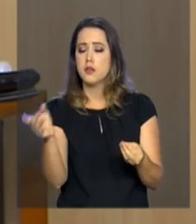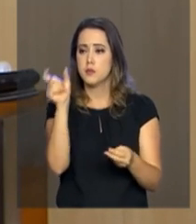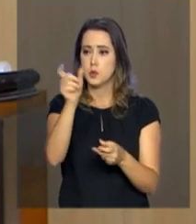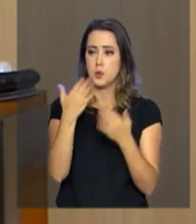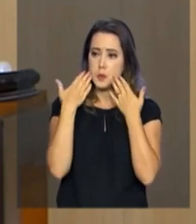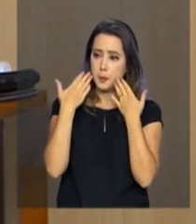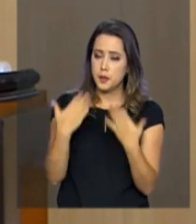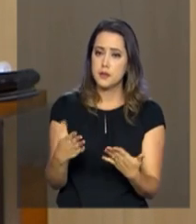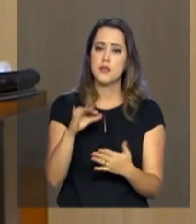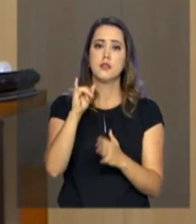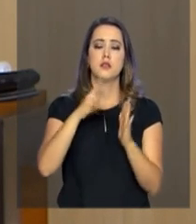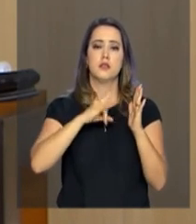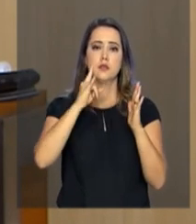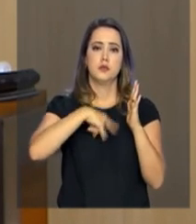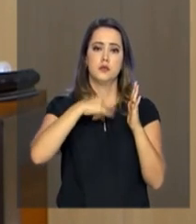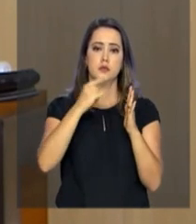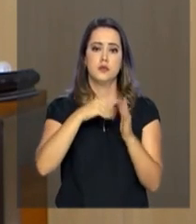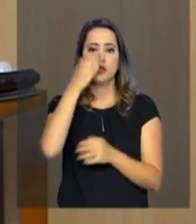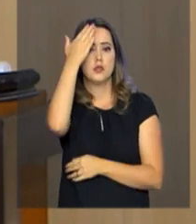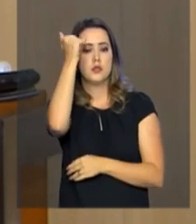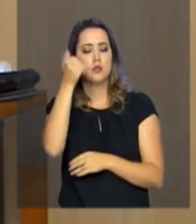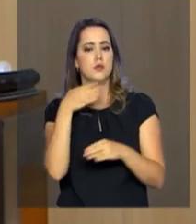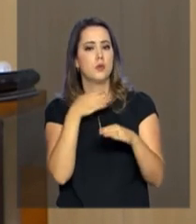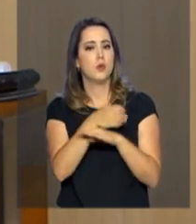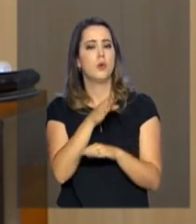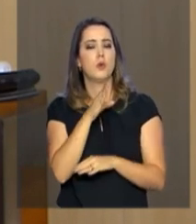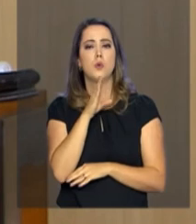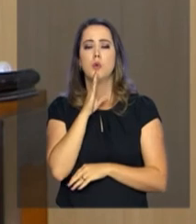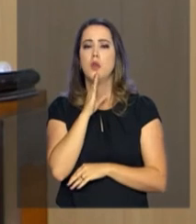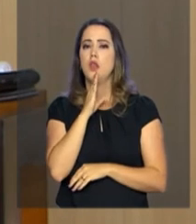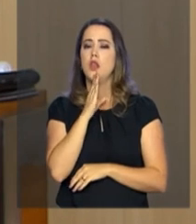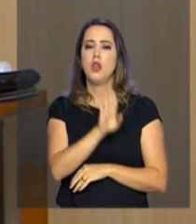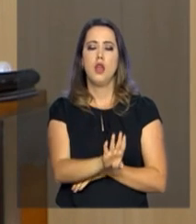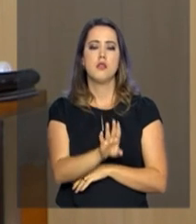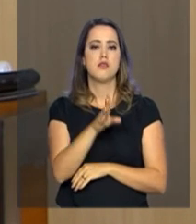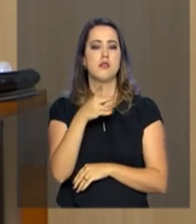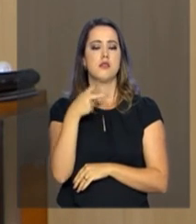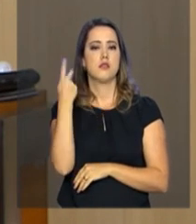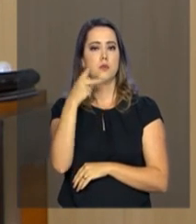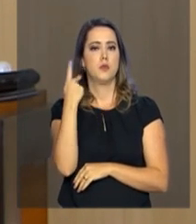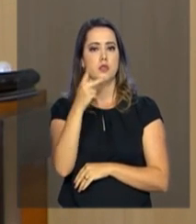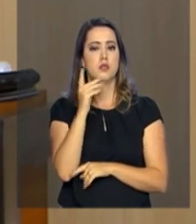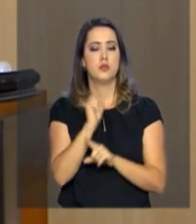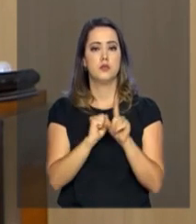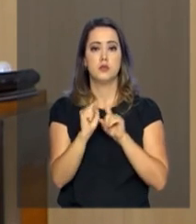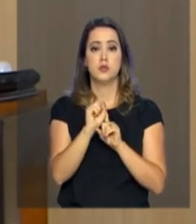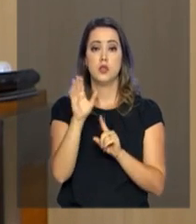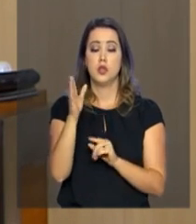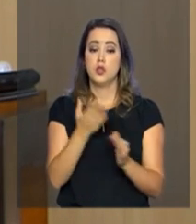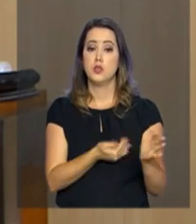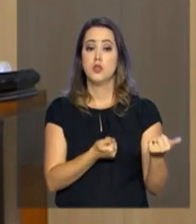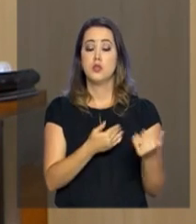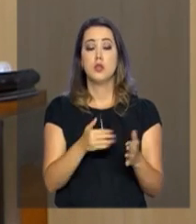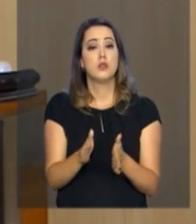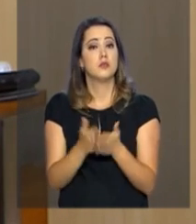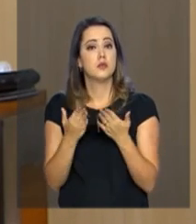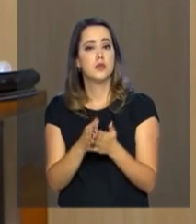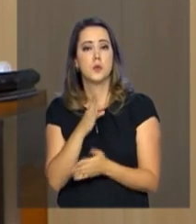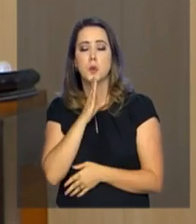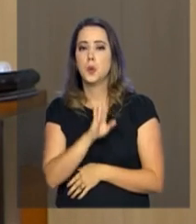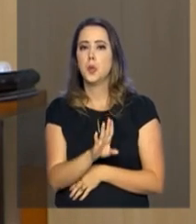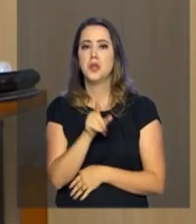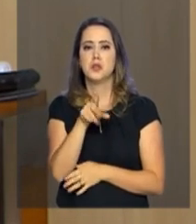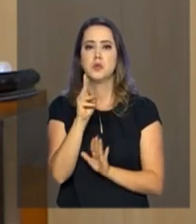que não têm muito acesso às políticas sociais e que são jovens de baixa renda e que por vários motivos desconhecem desse